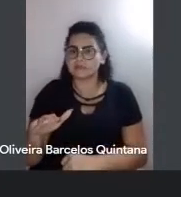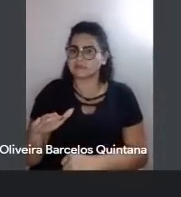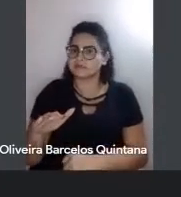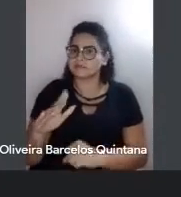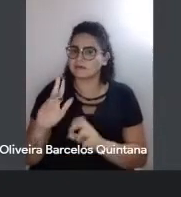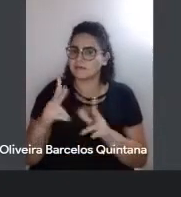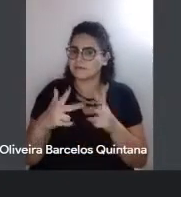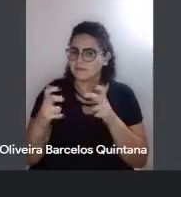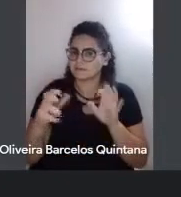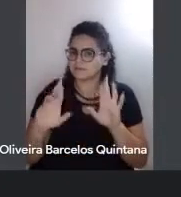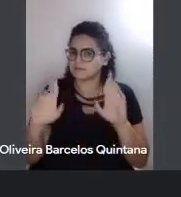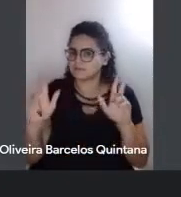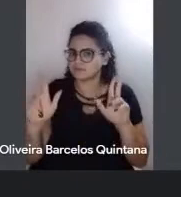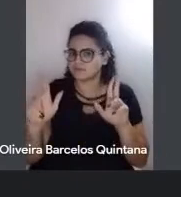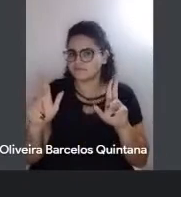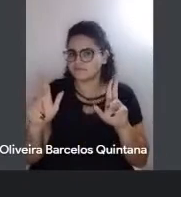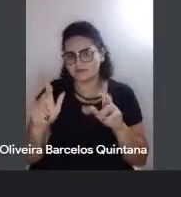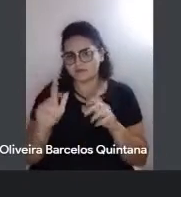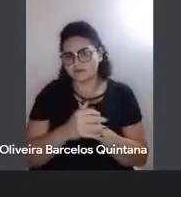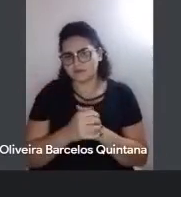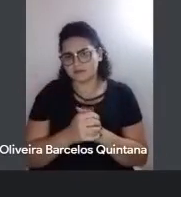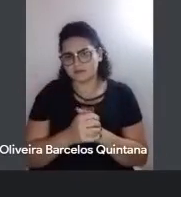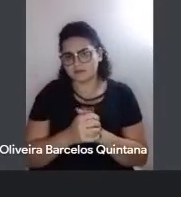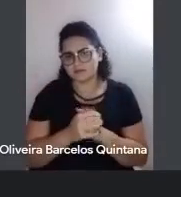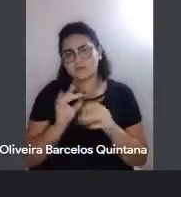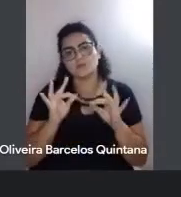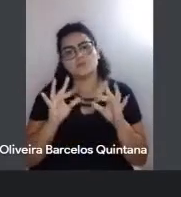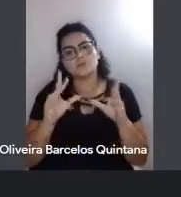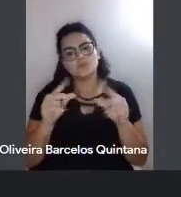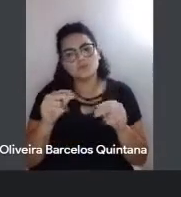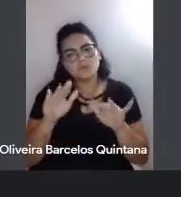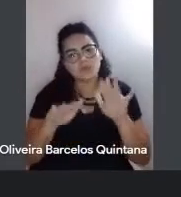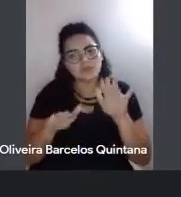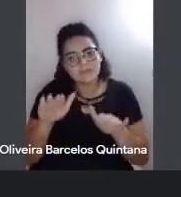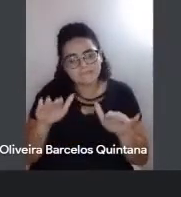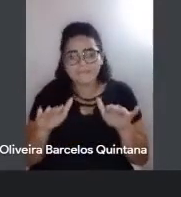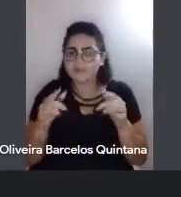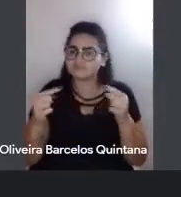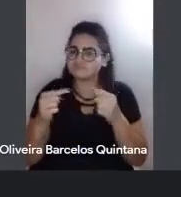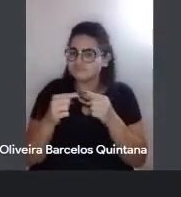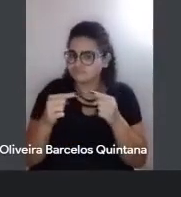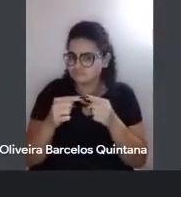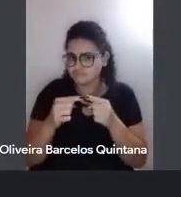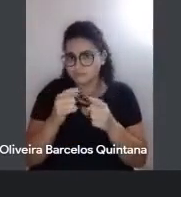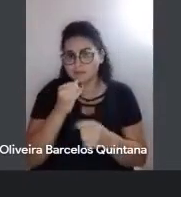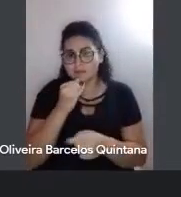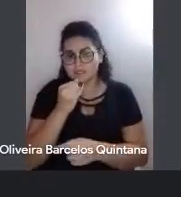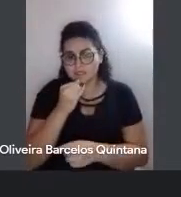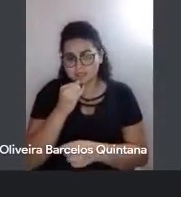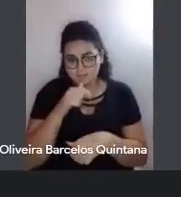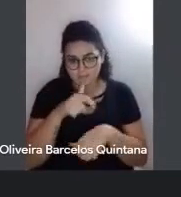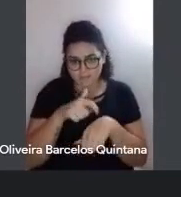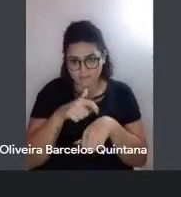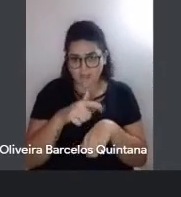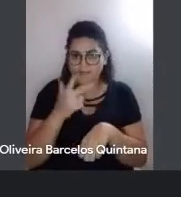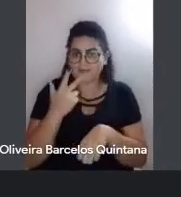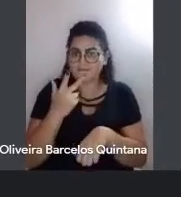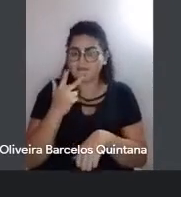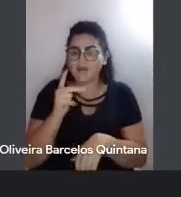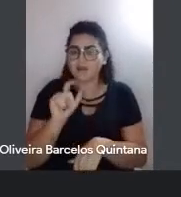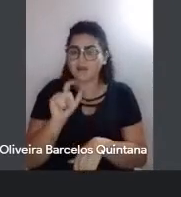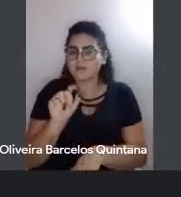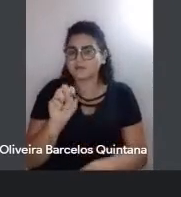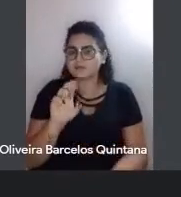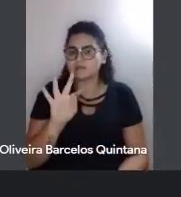pode explicar muito bem isso, acho que tudo depende do nosso jogo, não é? Por exemplo, aquele momento em que ele fala que o sertão é um